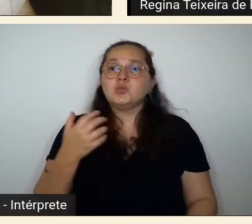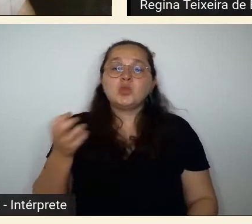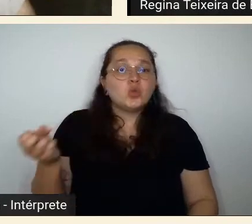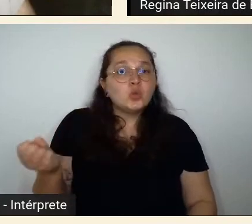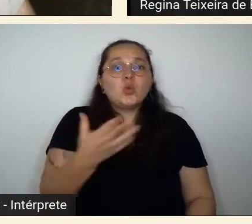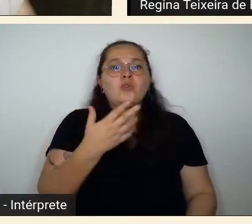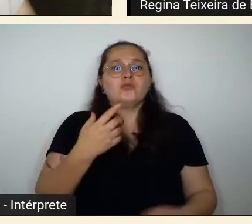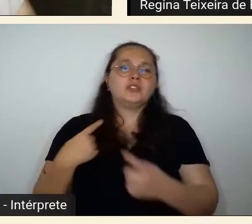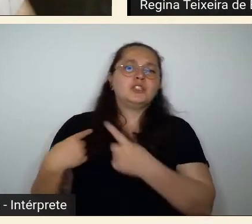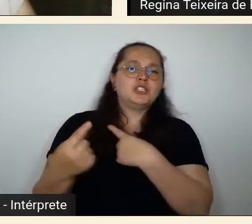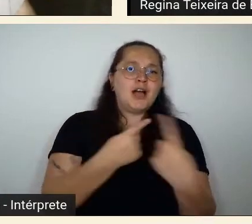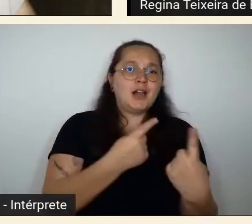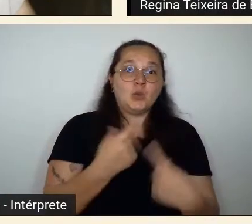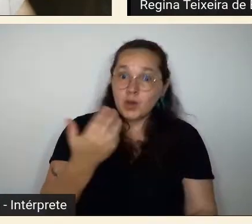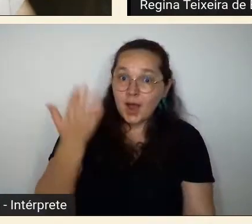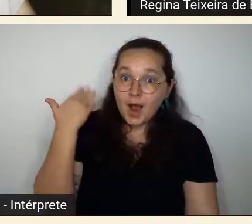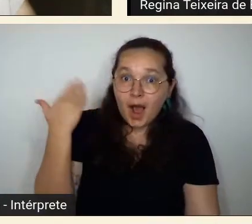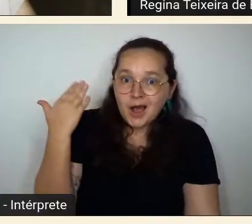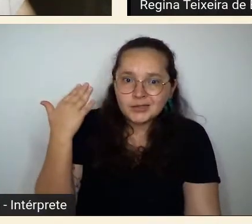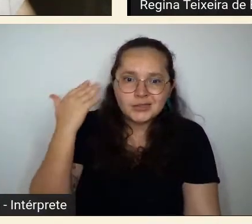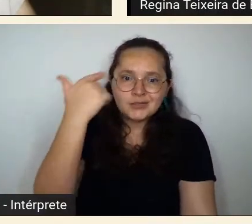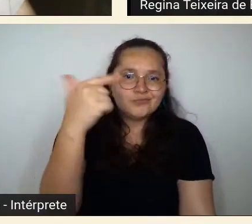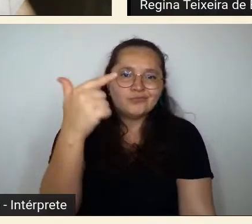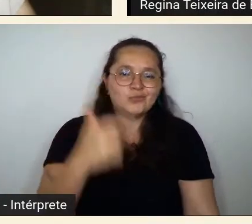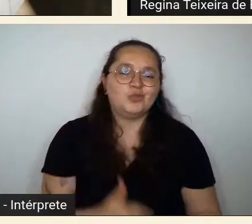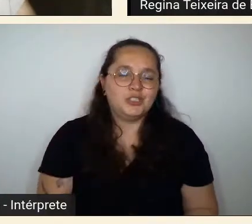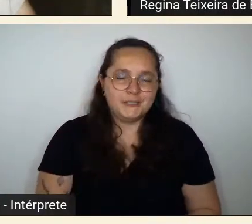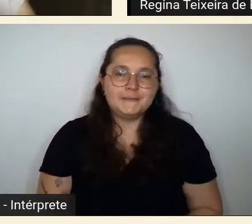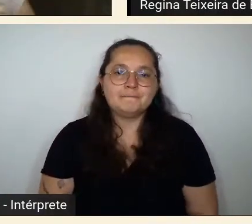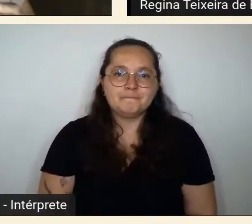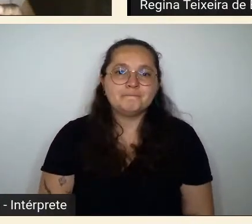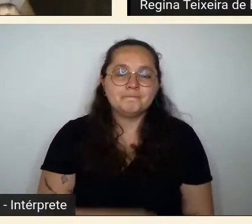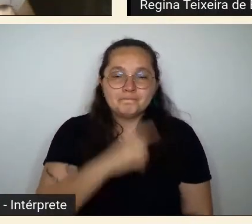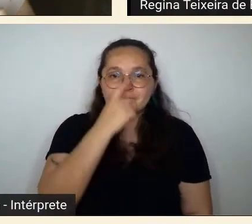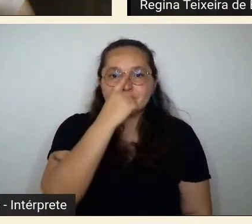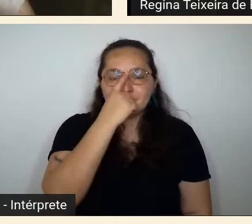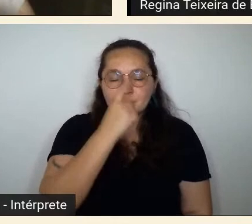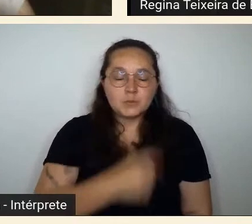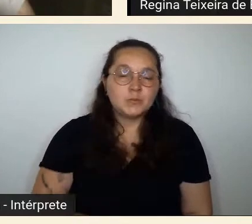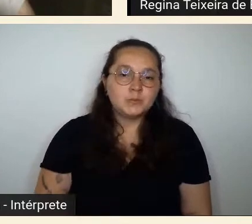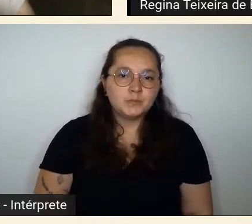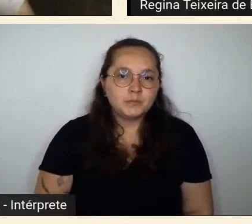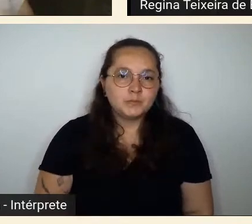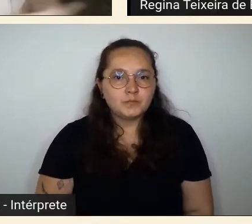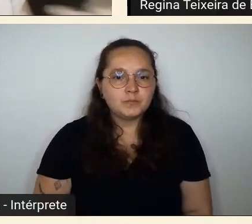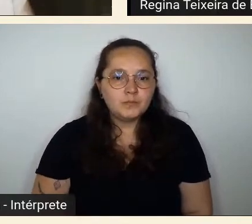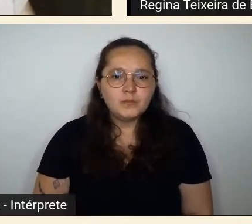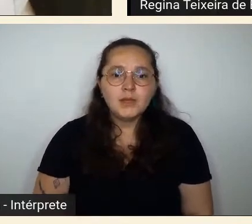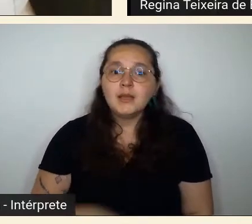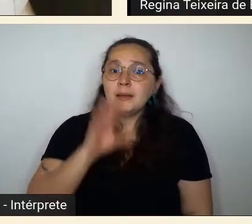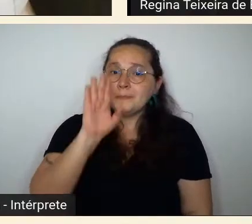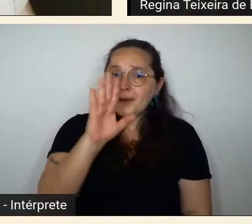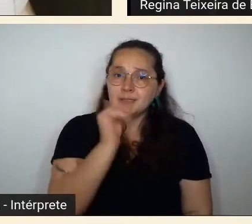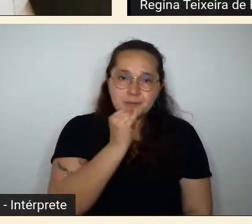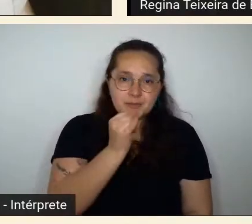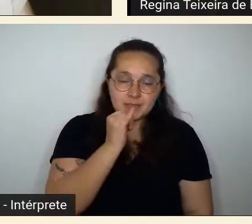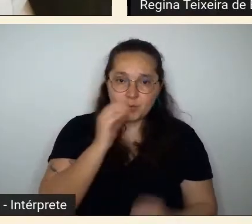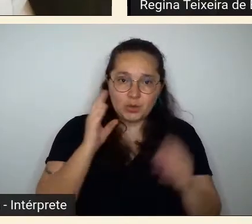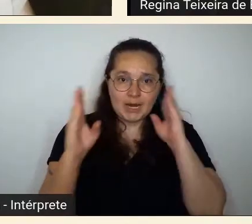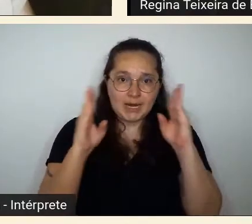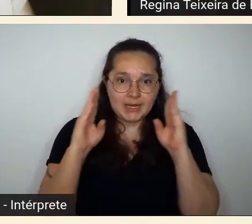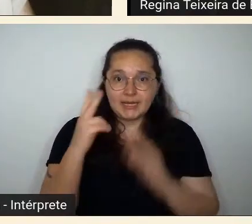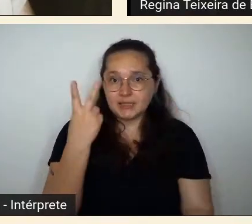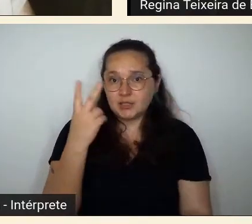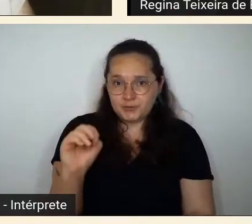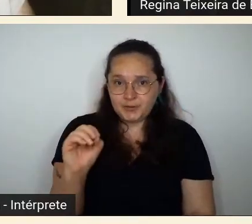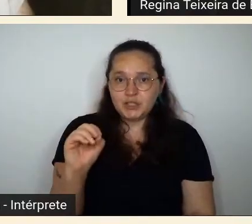evidentemente na década de 20 entende? mas o que nós assistimos na década de 20 tanto no Rio de Janeiro como em São